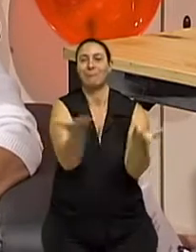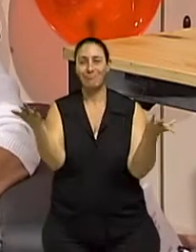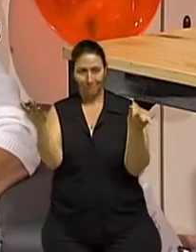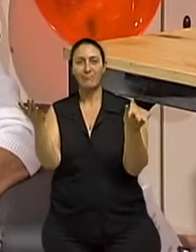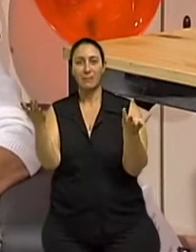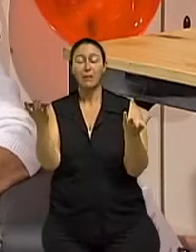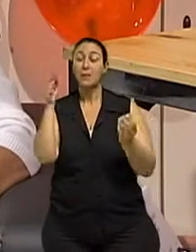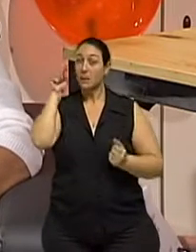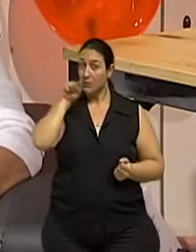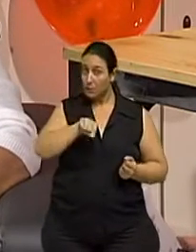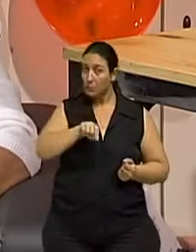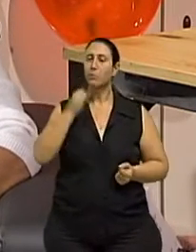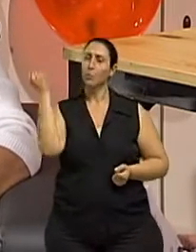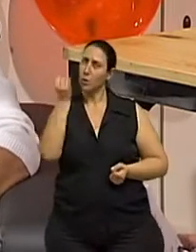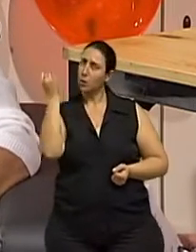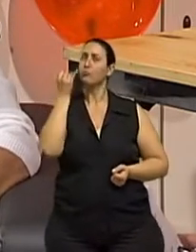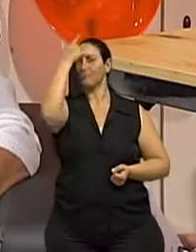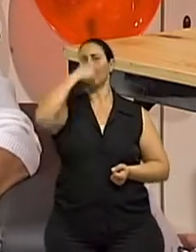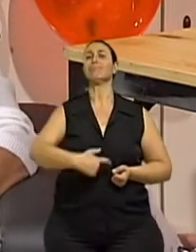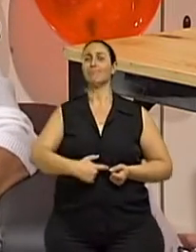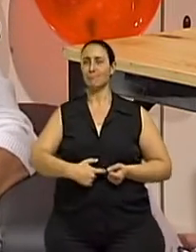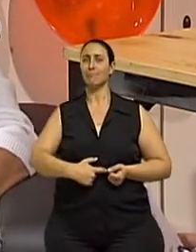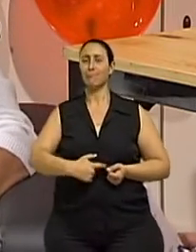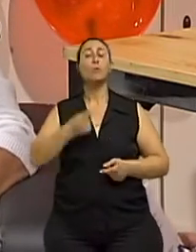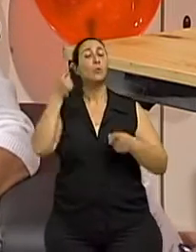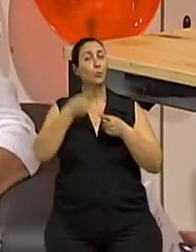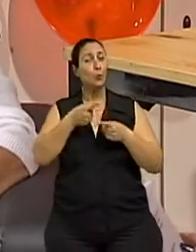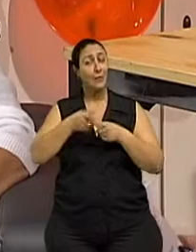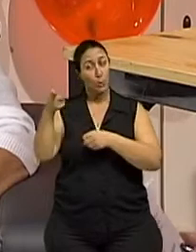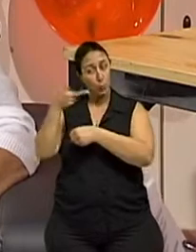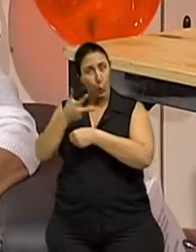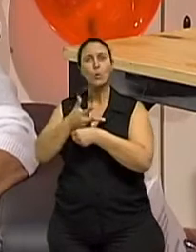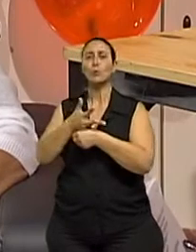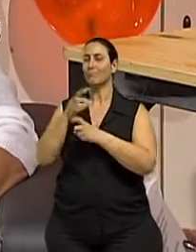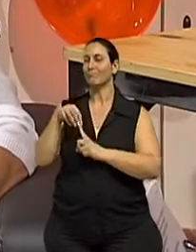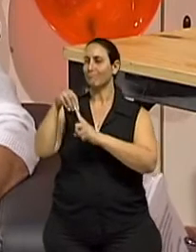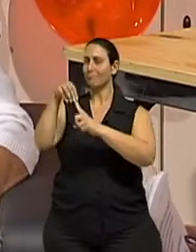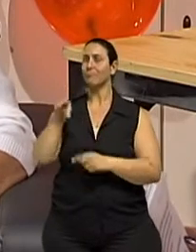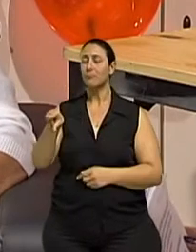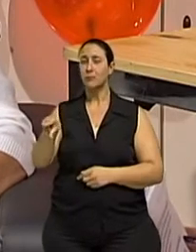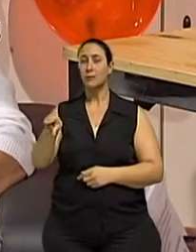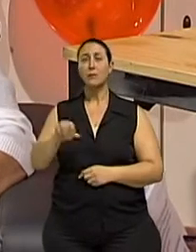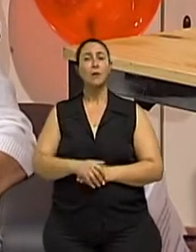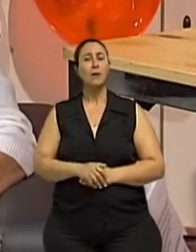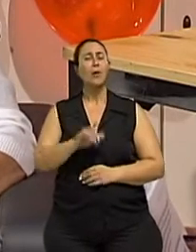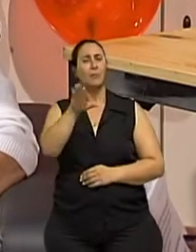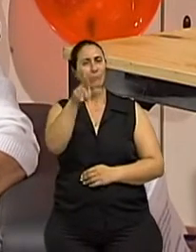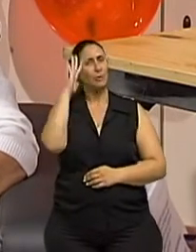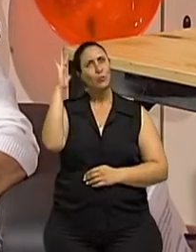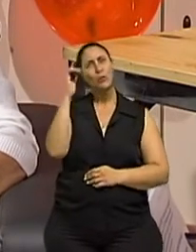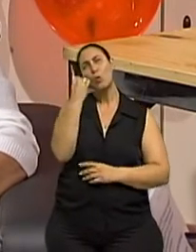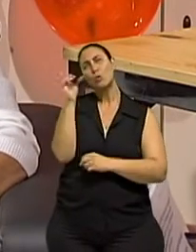importante para o ser humano e para o idoso, principalmente. Porque, veja bem, um dia